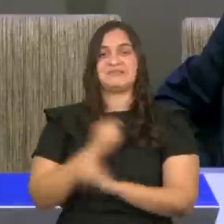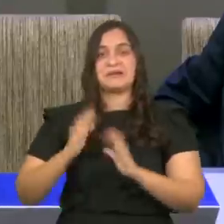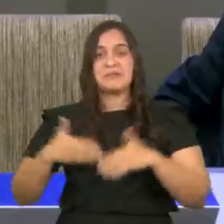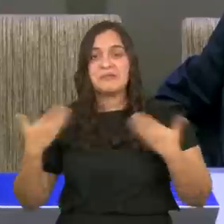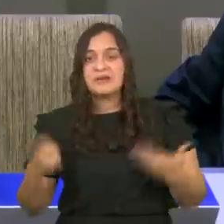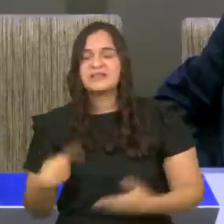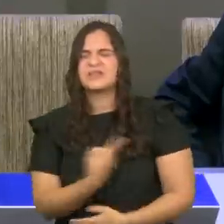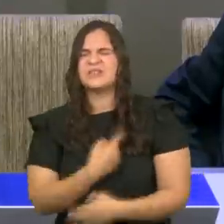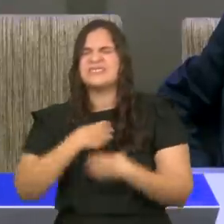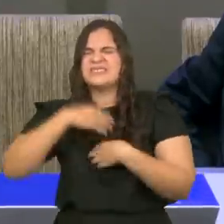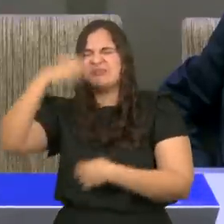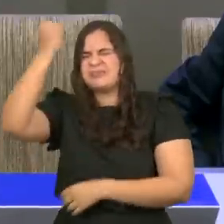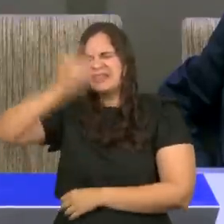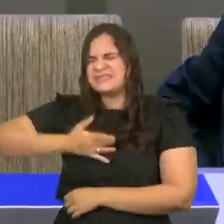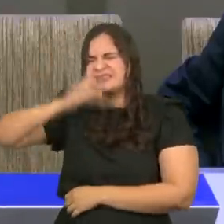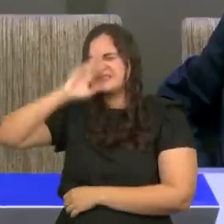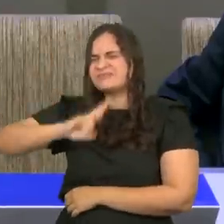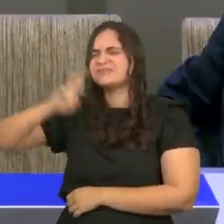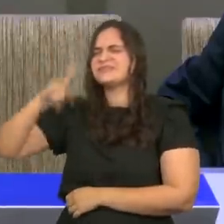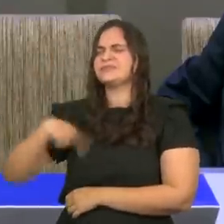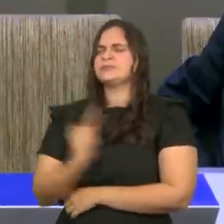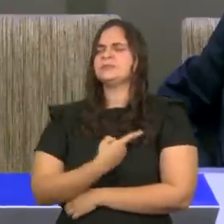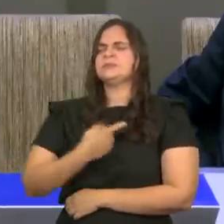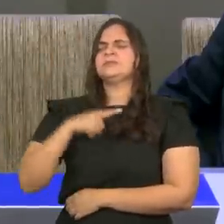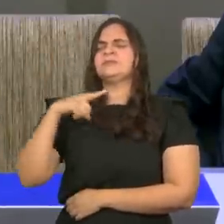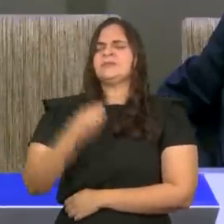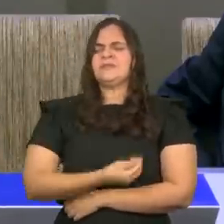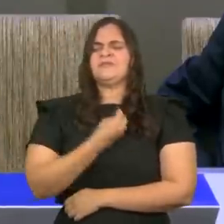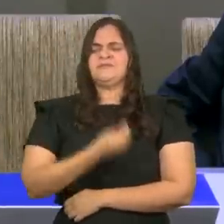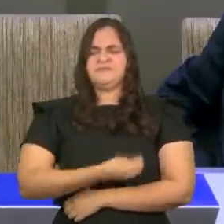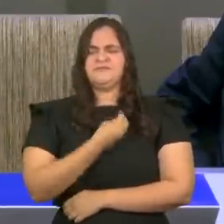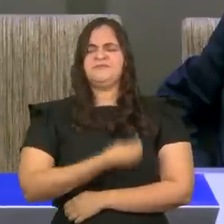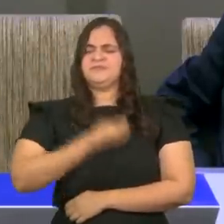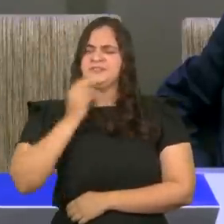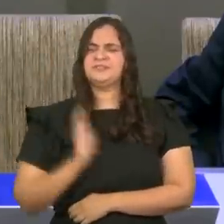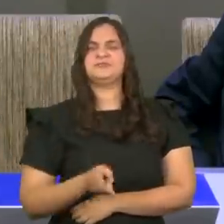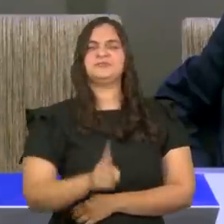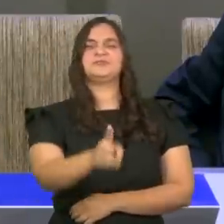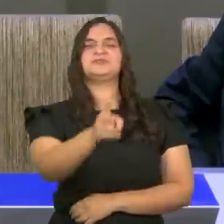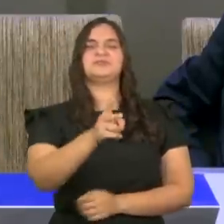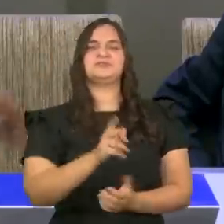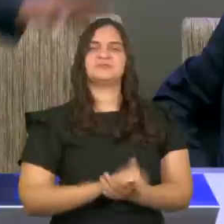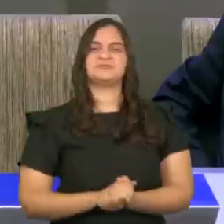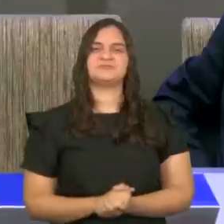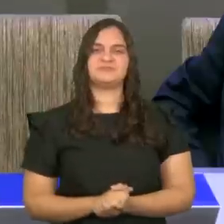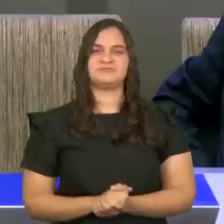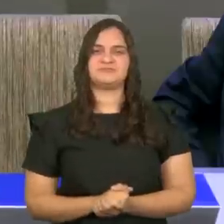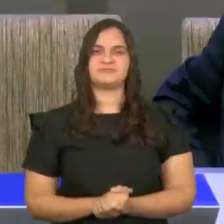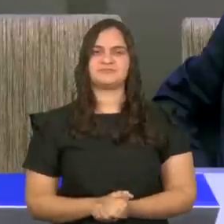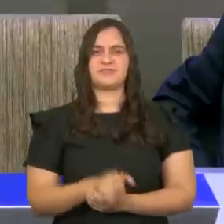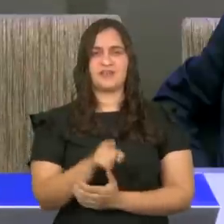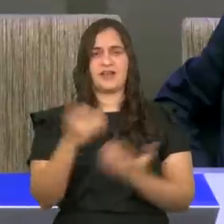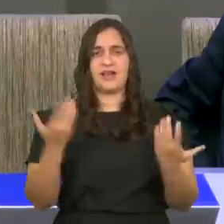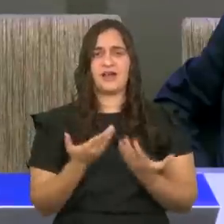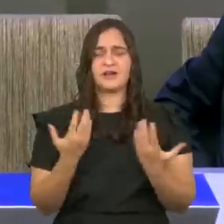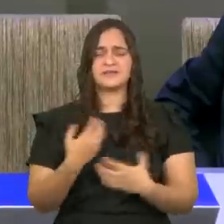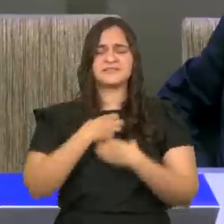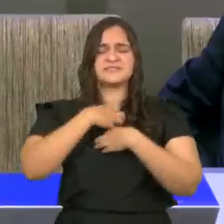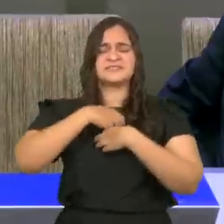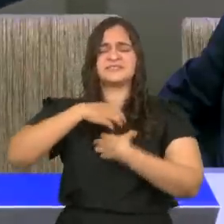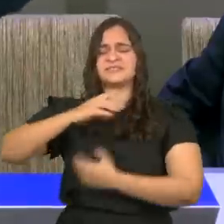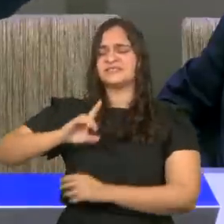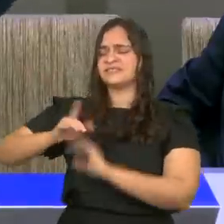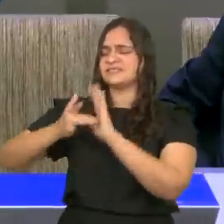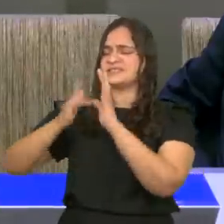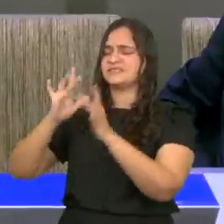receba a luz, Deus, receba a graça, de Deus, receba a alegria, Deus, a